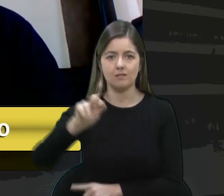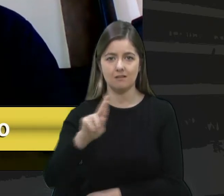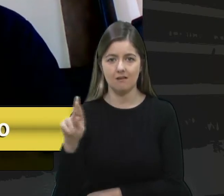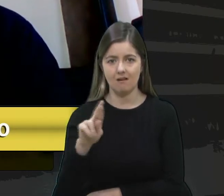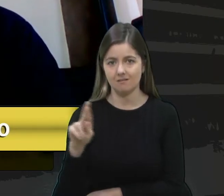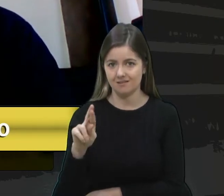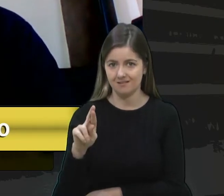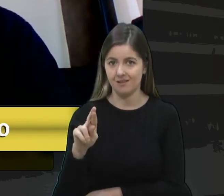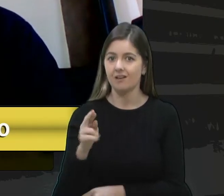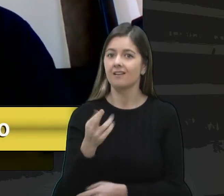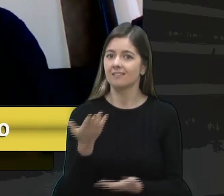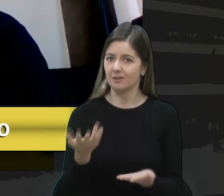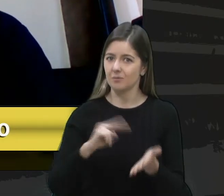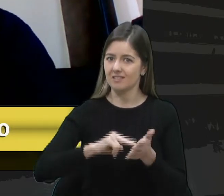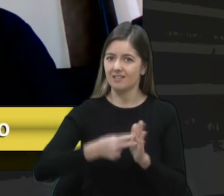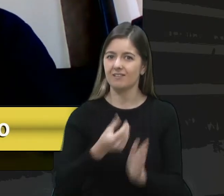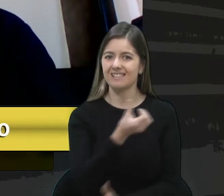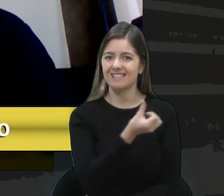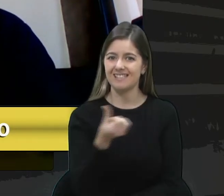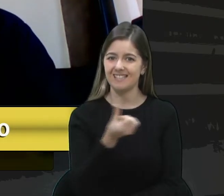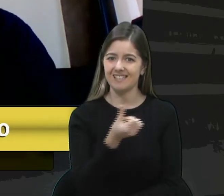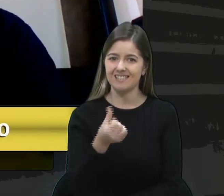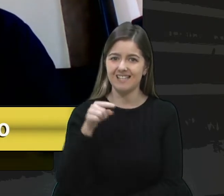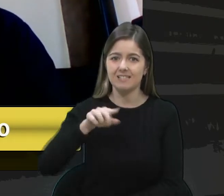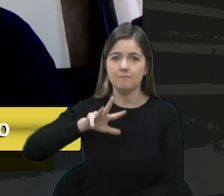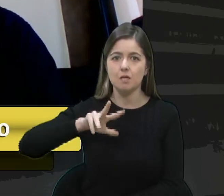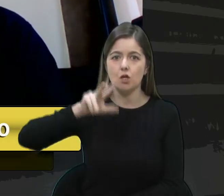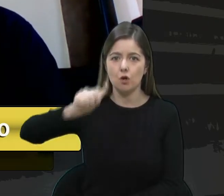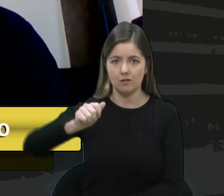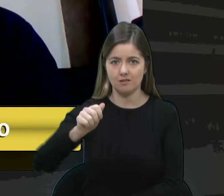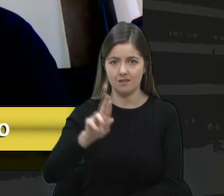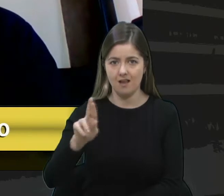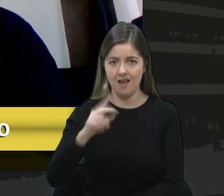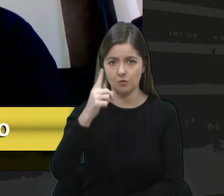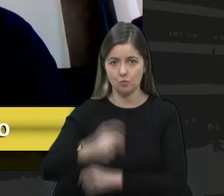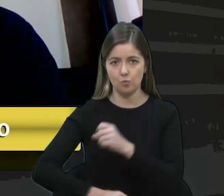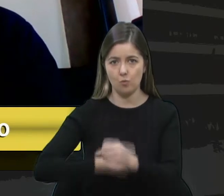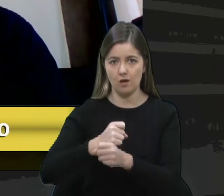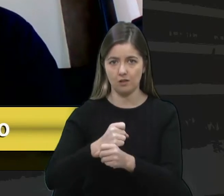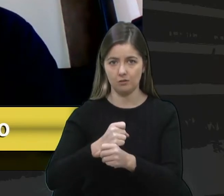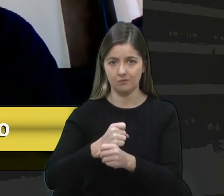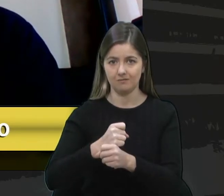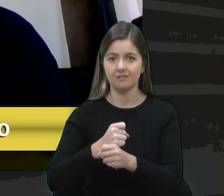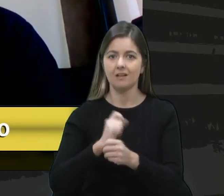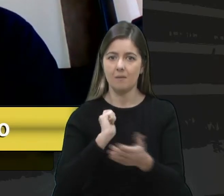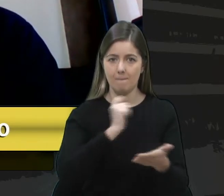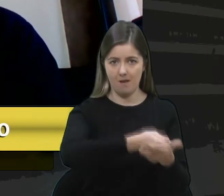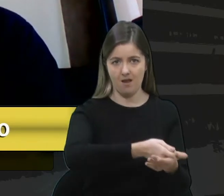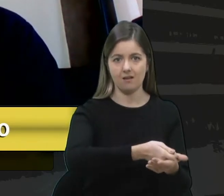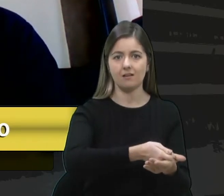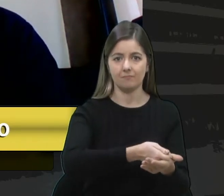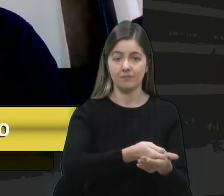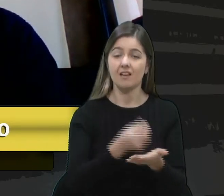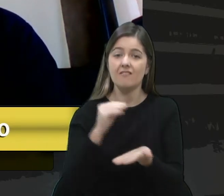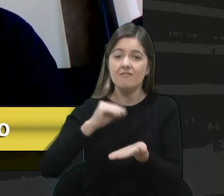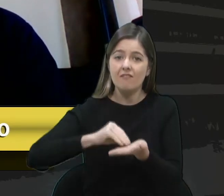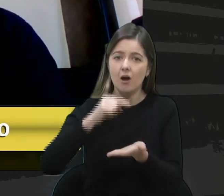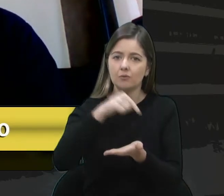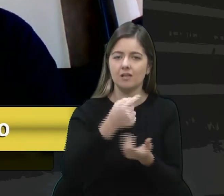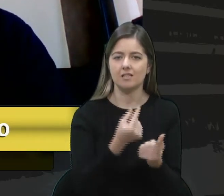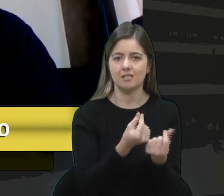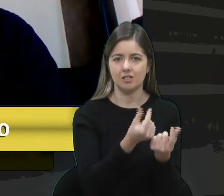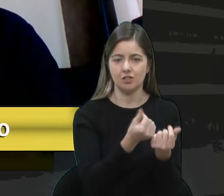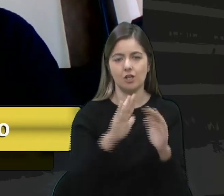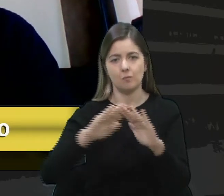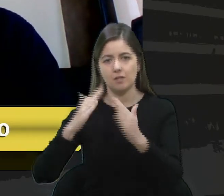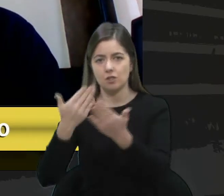ou seja, 66 milhões por ano para o fundo. Esse dinheiro faz falta para as escolas, faz falta para